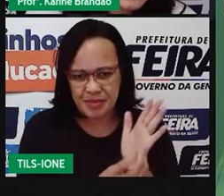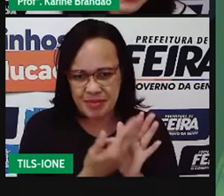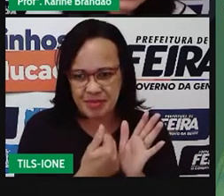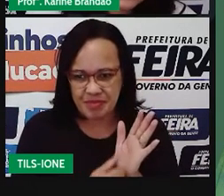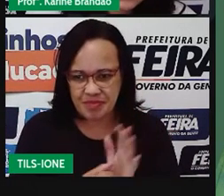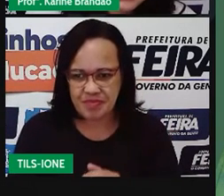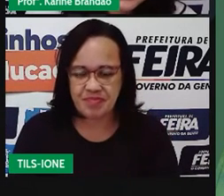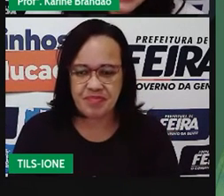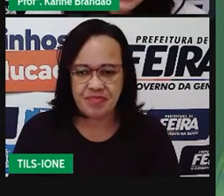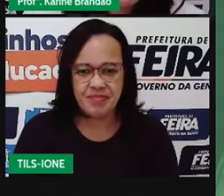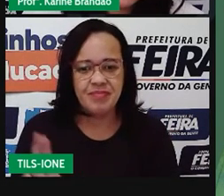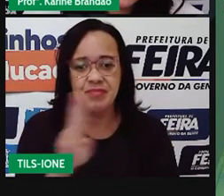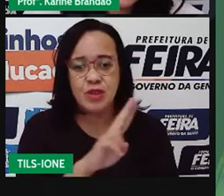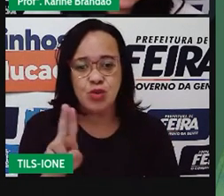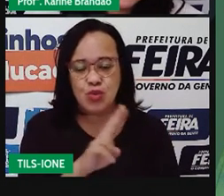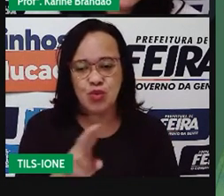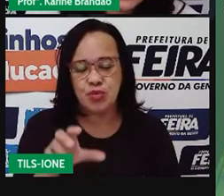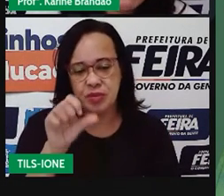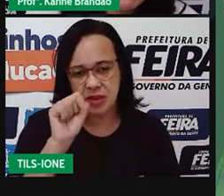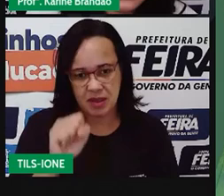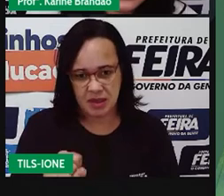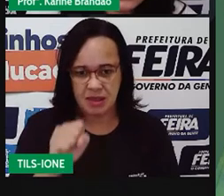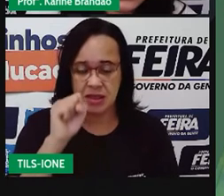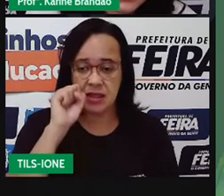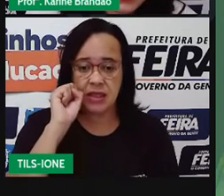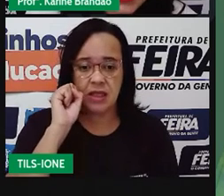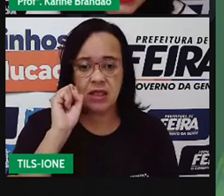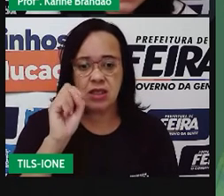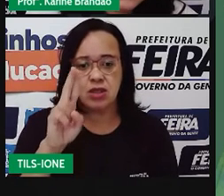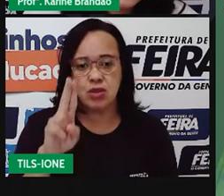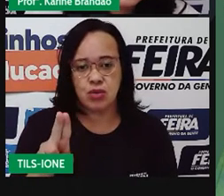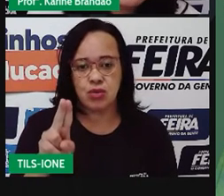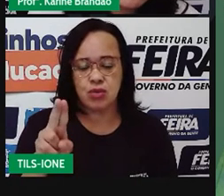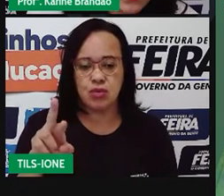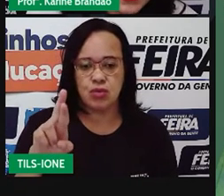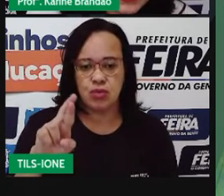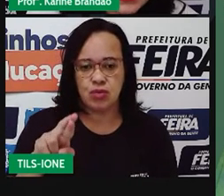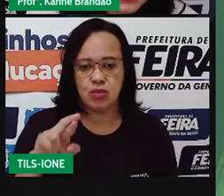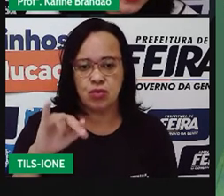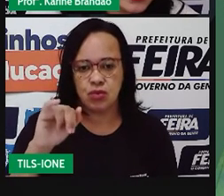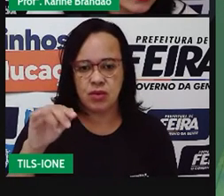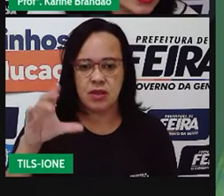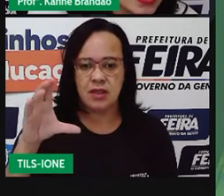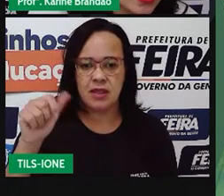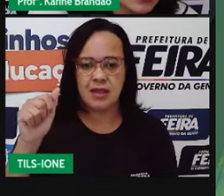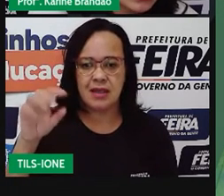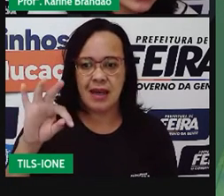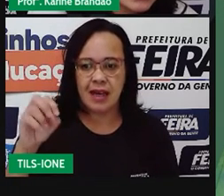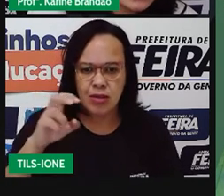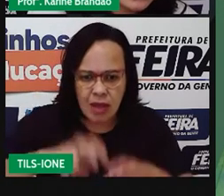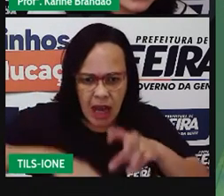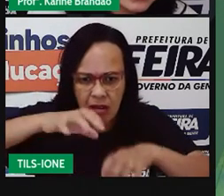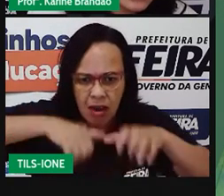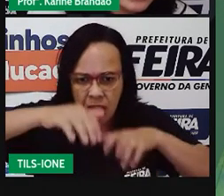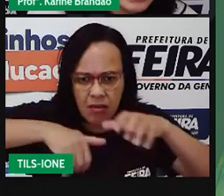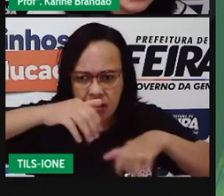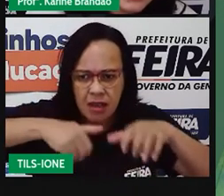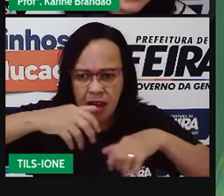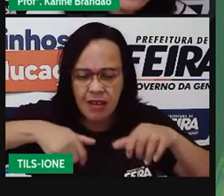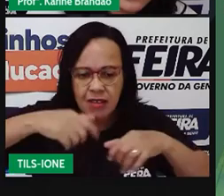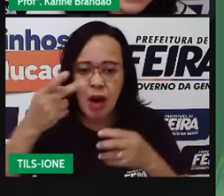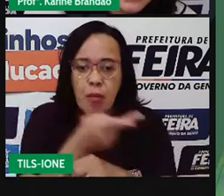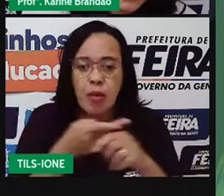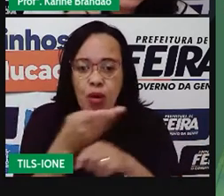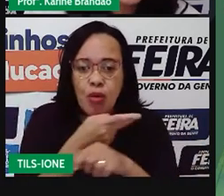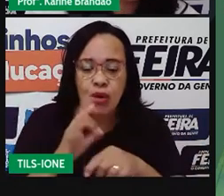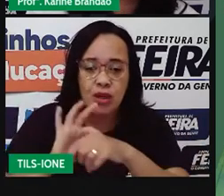Esse suricato, ele está cavando ali pra conseguir o quê? Formigas. Só que não deu certo muito essas formigas.